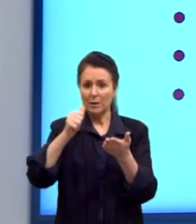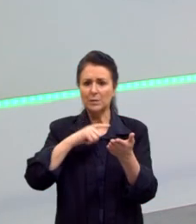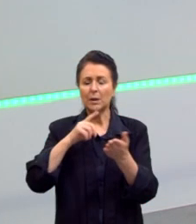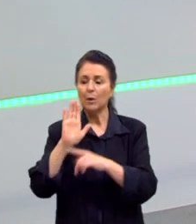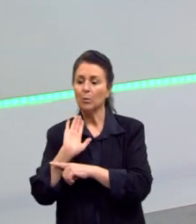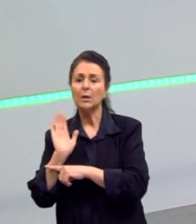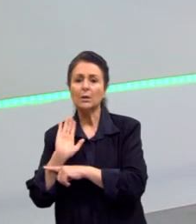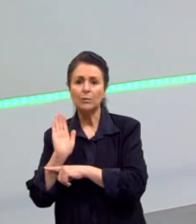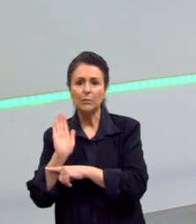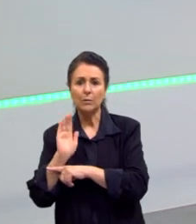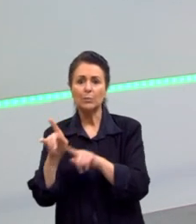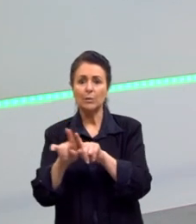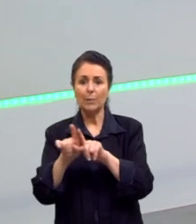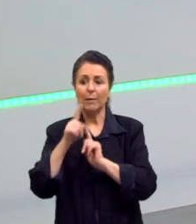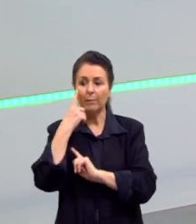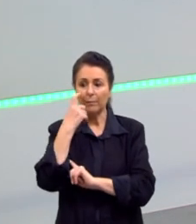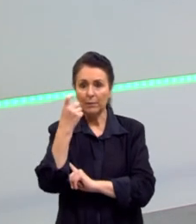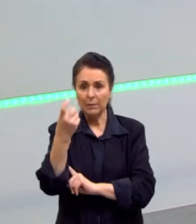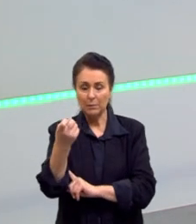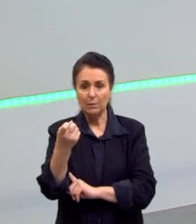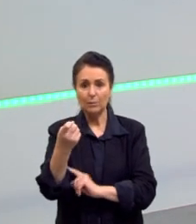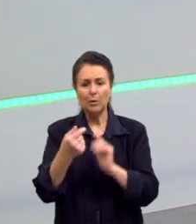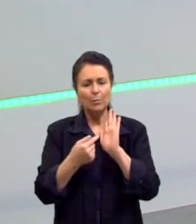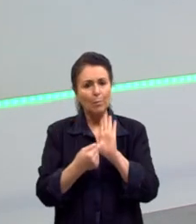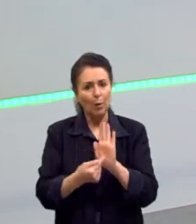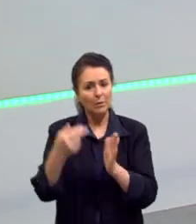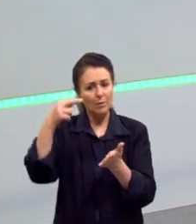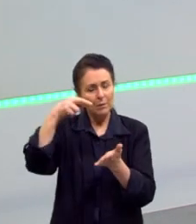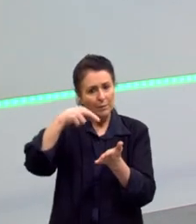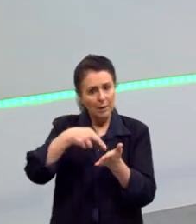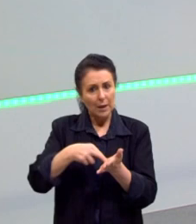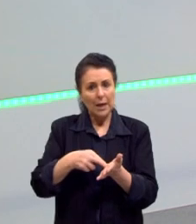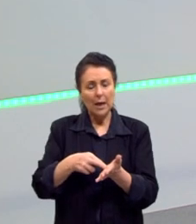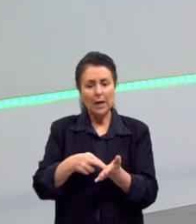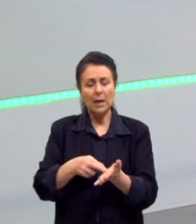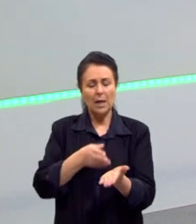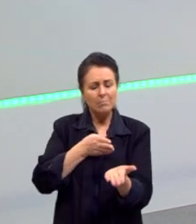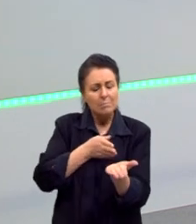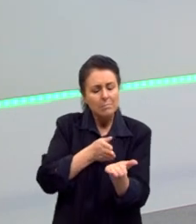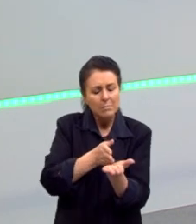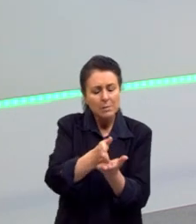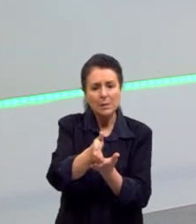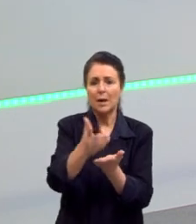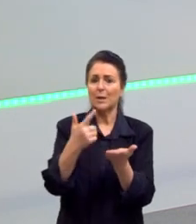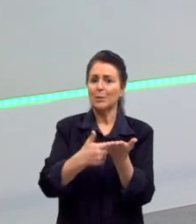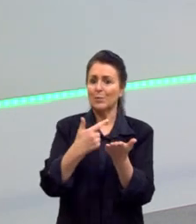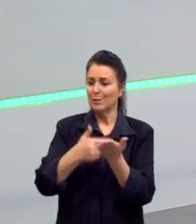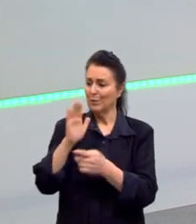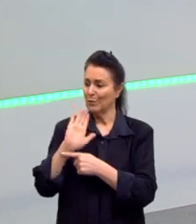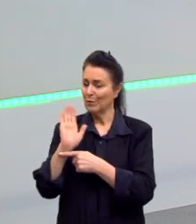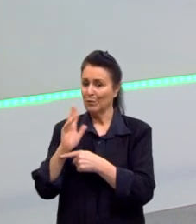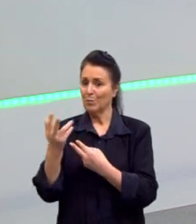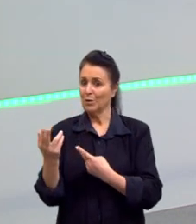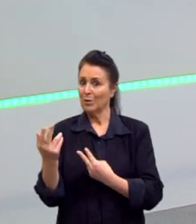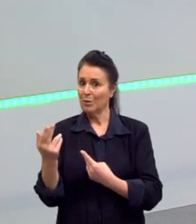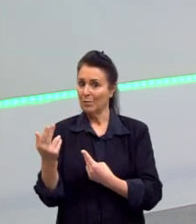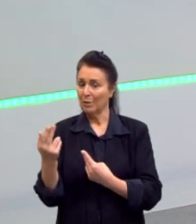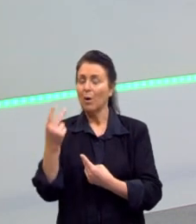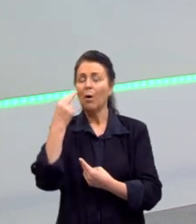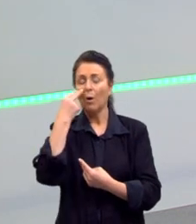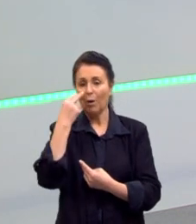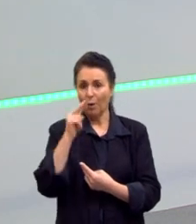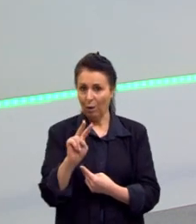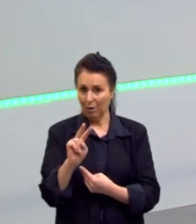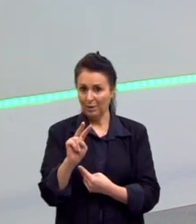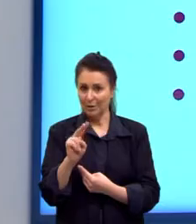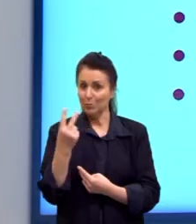interessante. E ele é bastante real ao livro. Então, façam o seguinte. Leiam o livro. Assistam o filme, que vocês